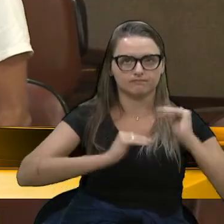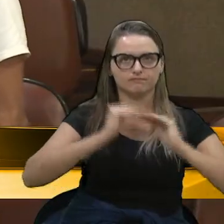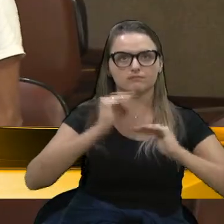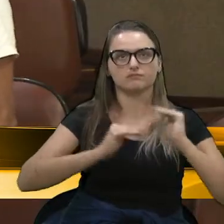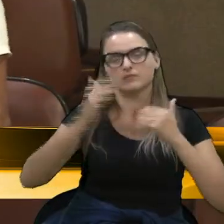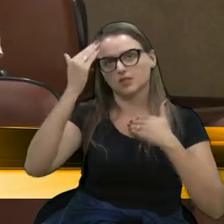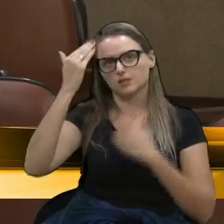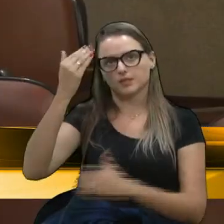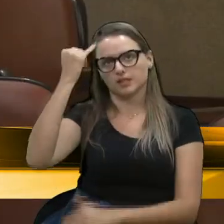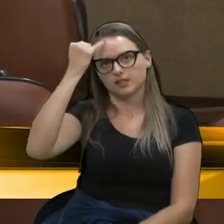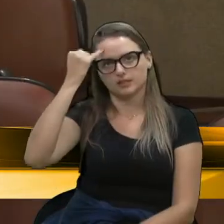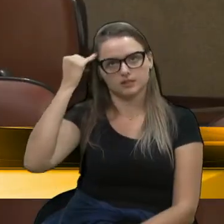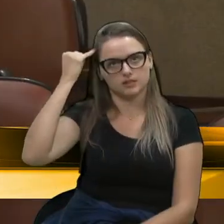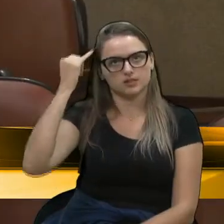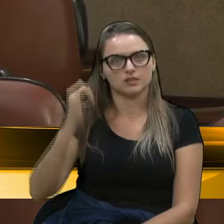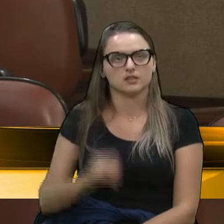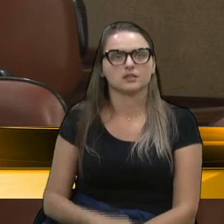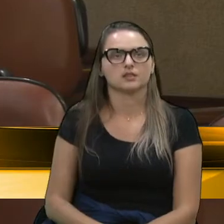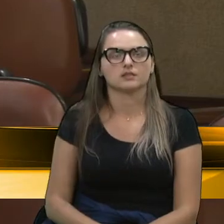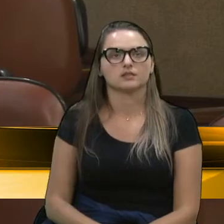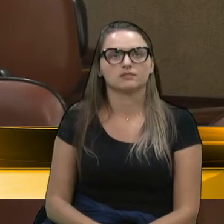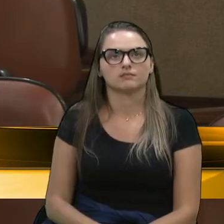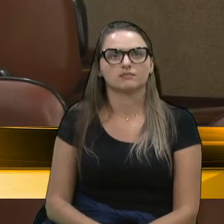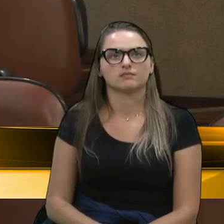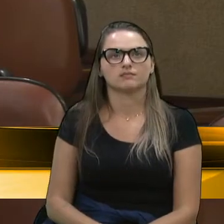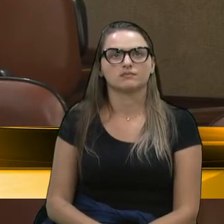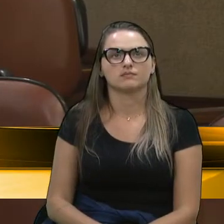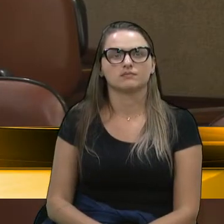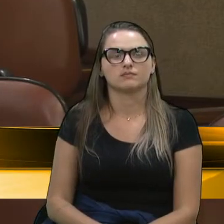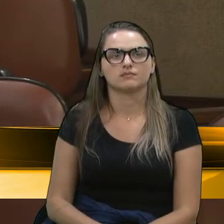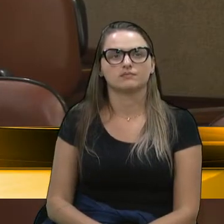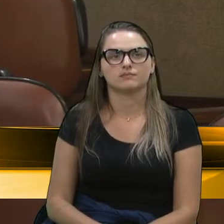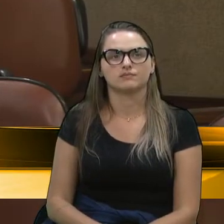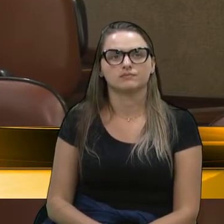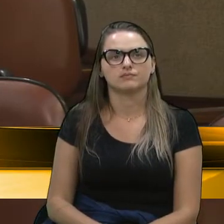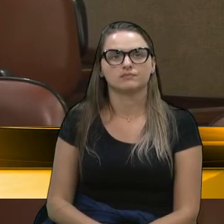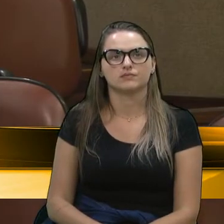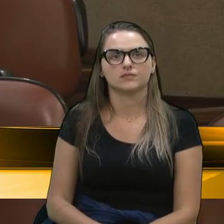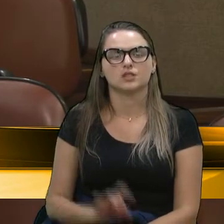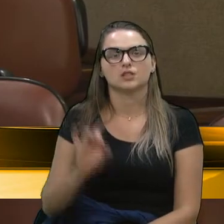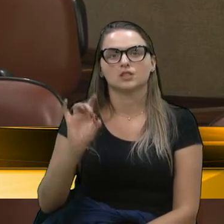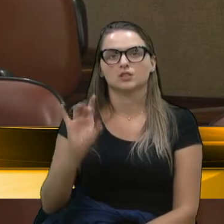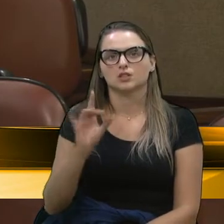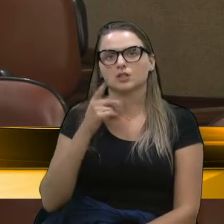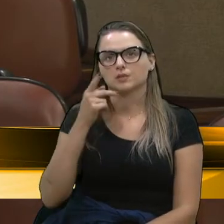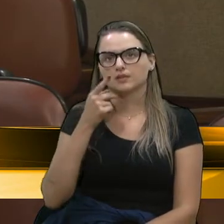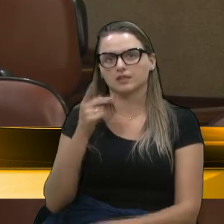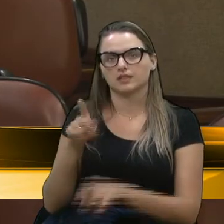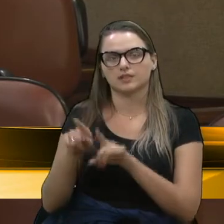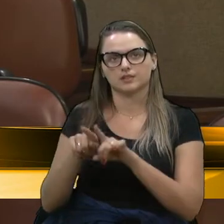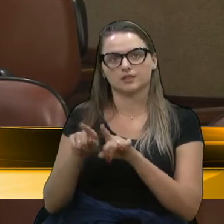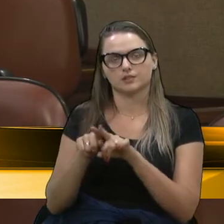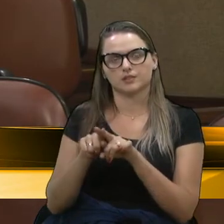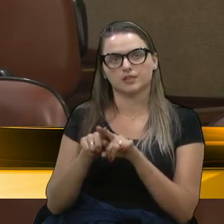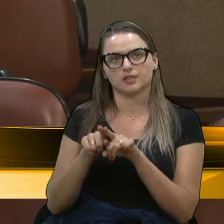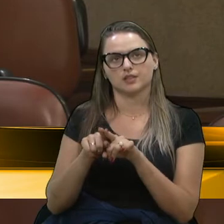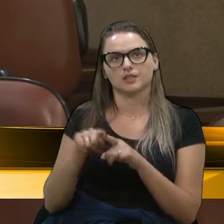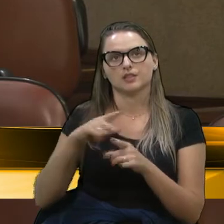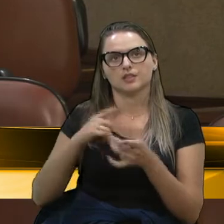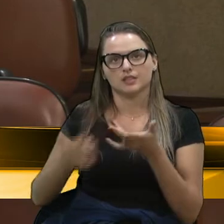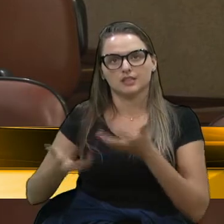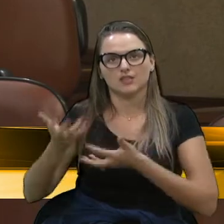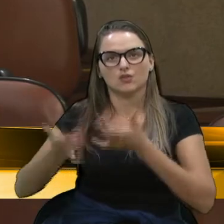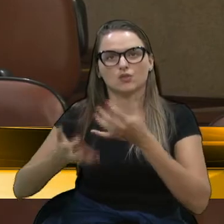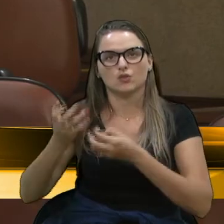vereador Zé D'Ambrosa, de forma bem rápida, para terminar, então, aí, só para ressaltar, então, que nós tivemos esse incêndio no bairro